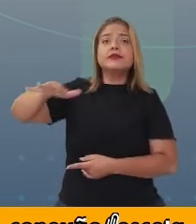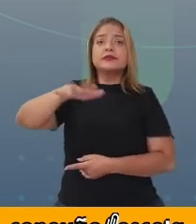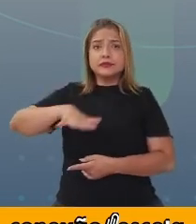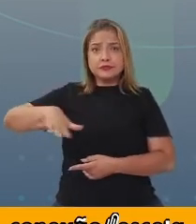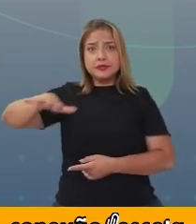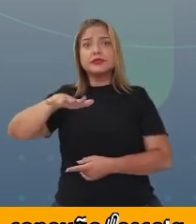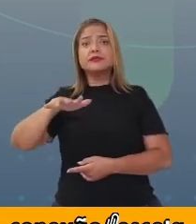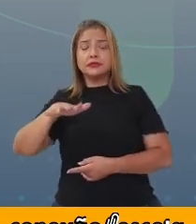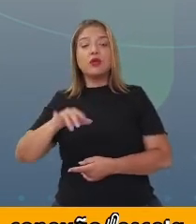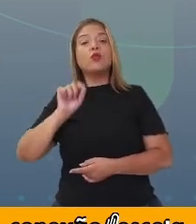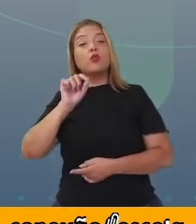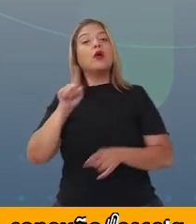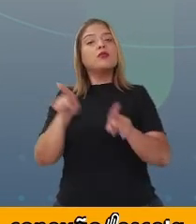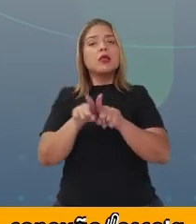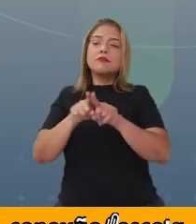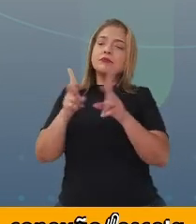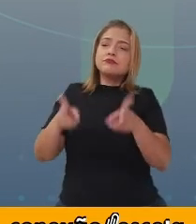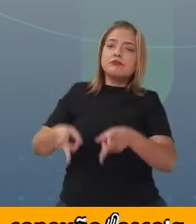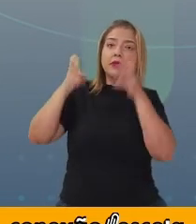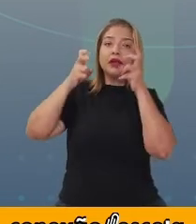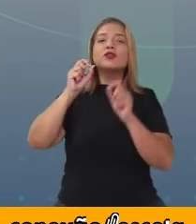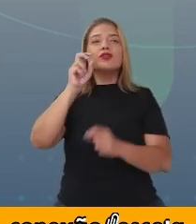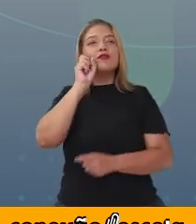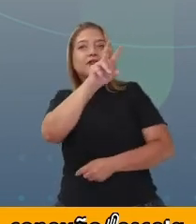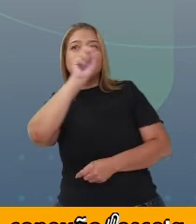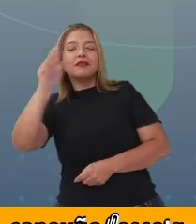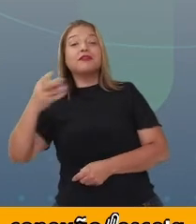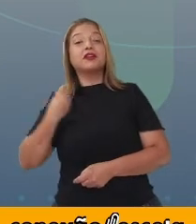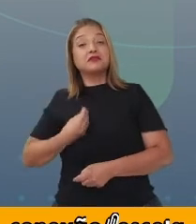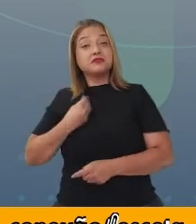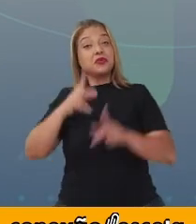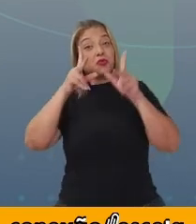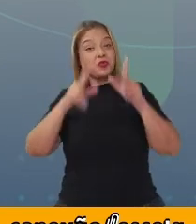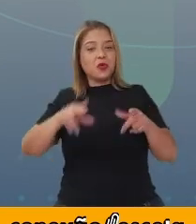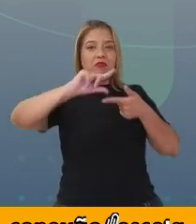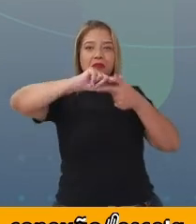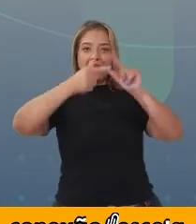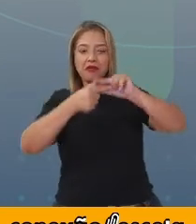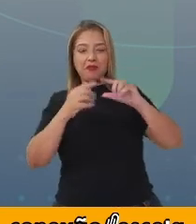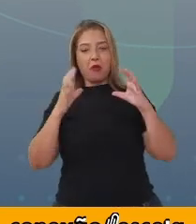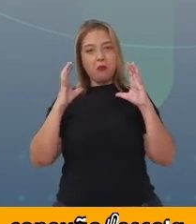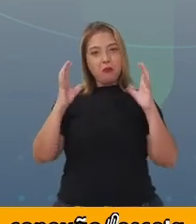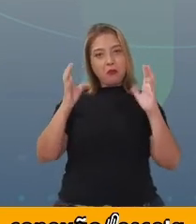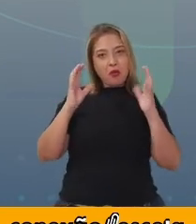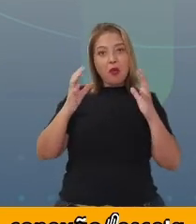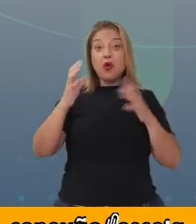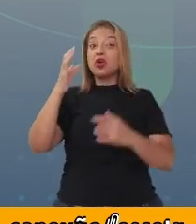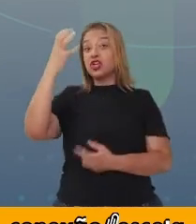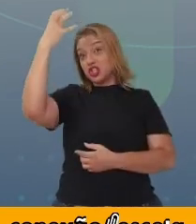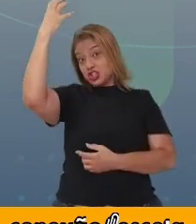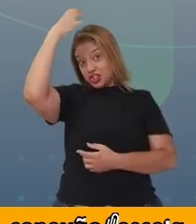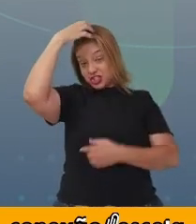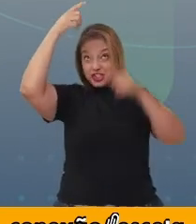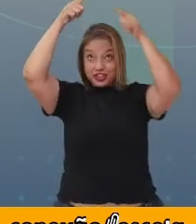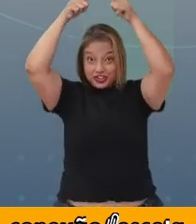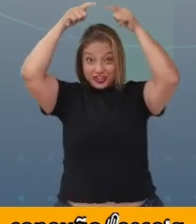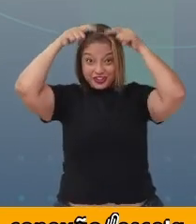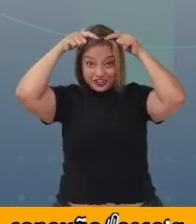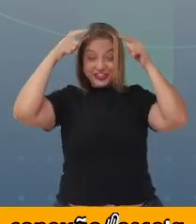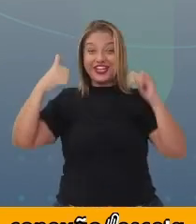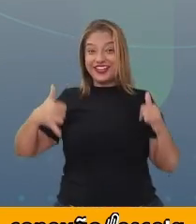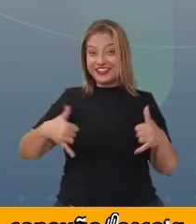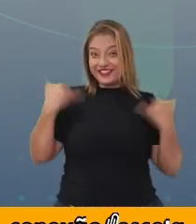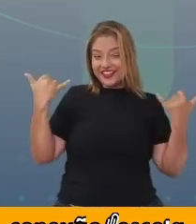reconhecemos algumas figuras no nosso dia a dia, como na bola, no chapéu de aniversário